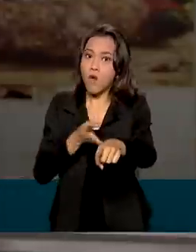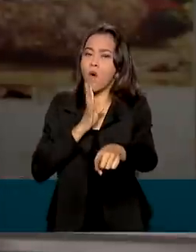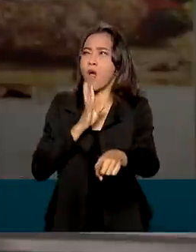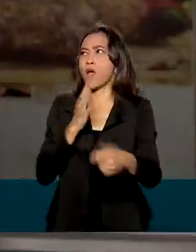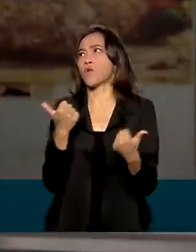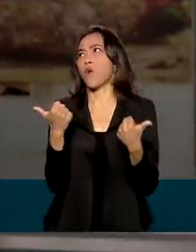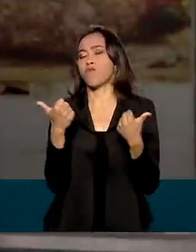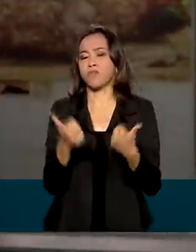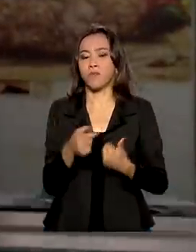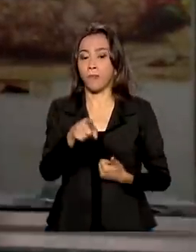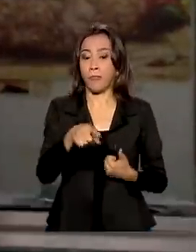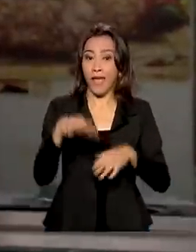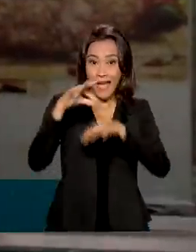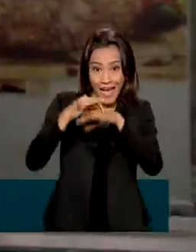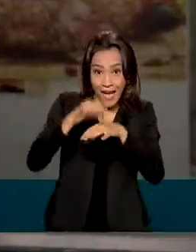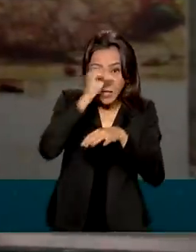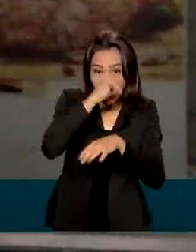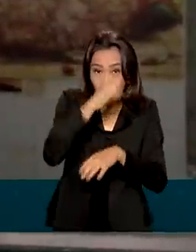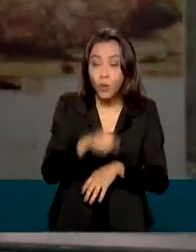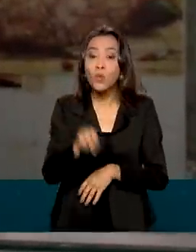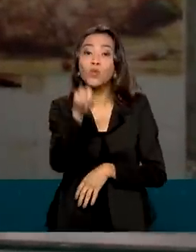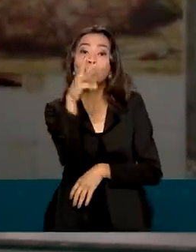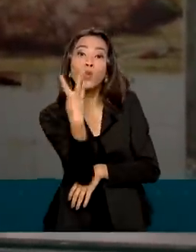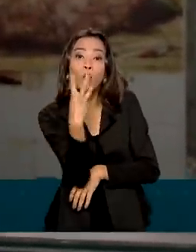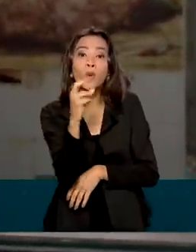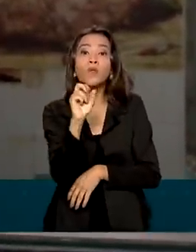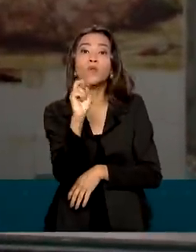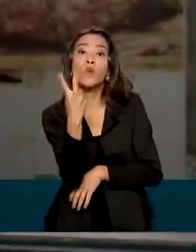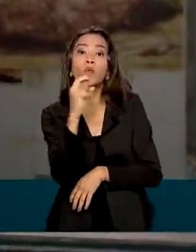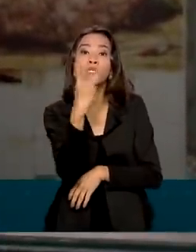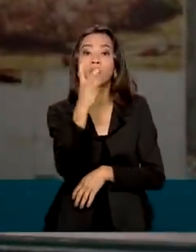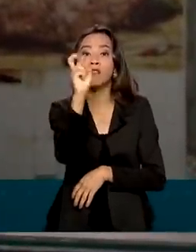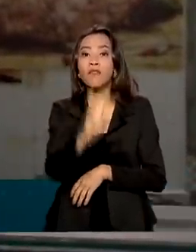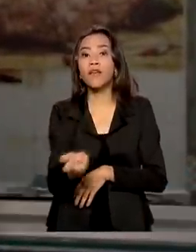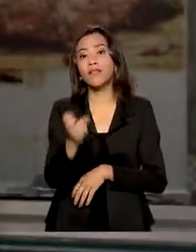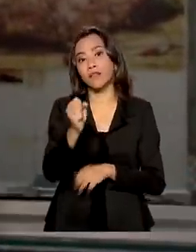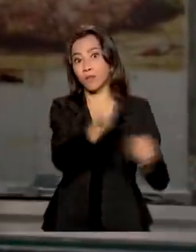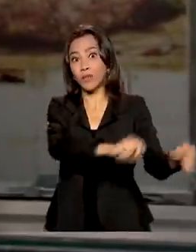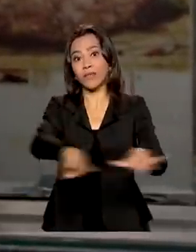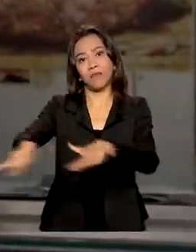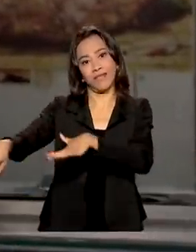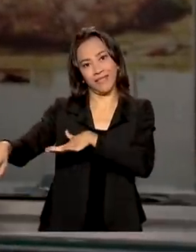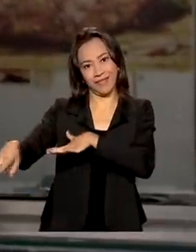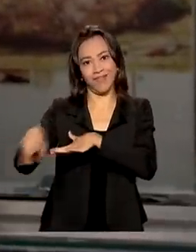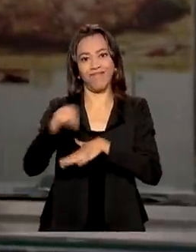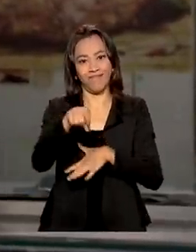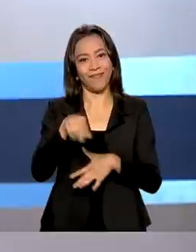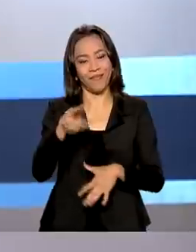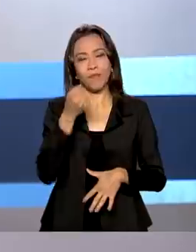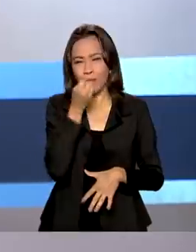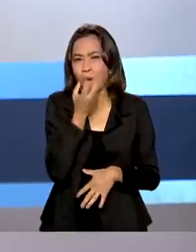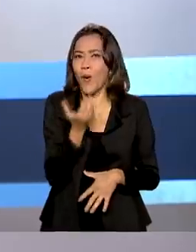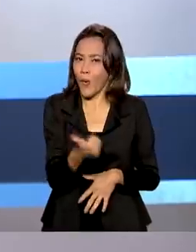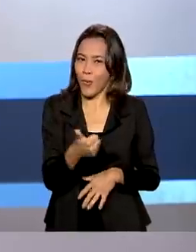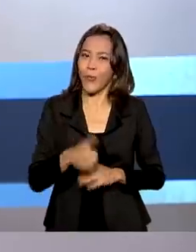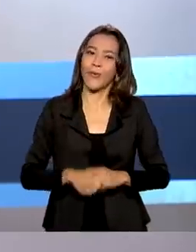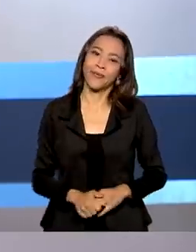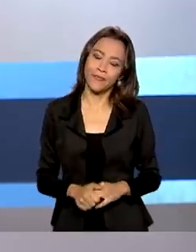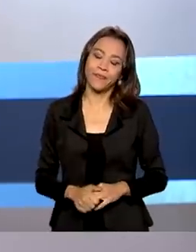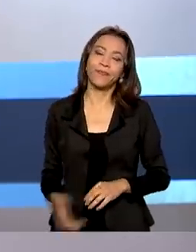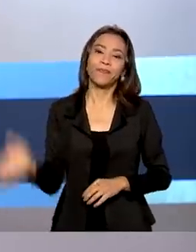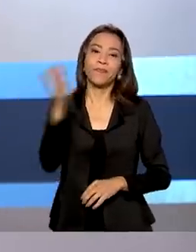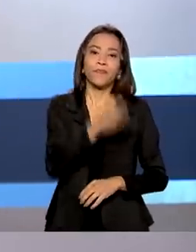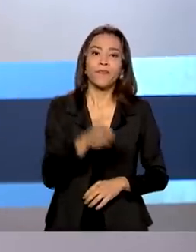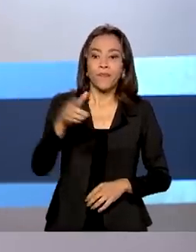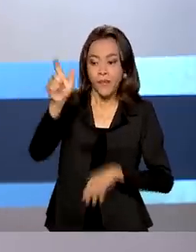Vão em casa, carne de porco, duas, três vezes por semana, carne saudável, carne branca, muito boa. Os